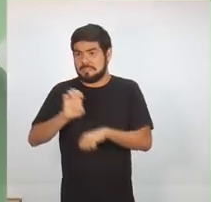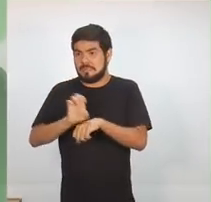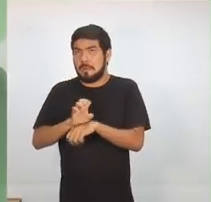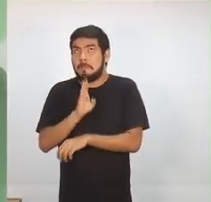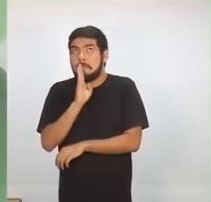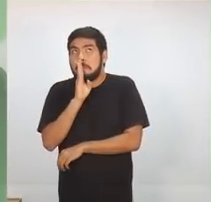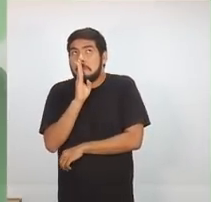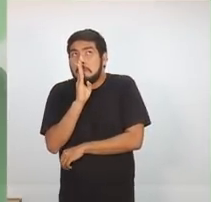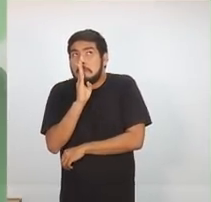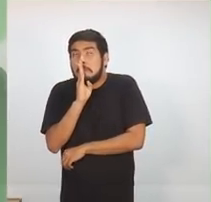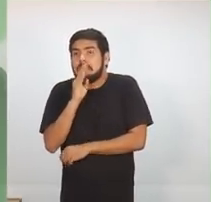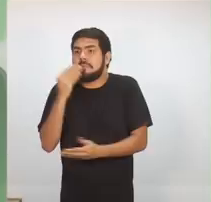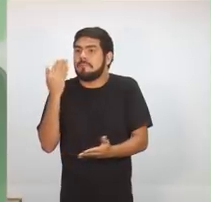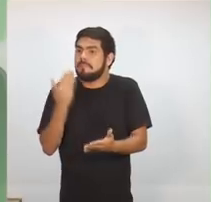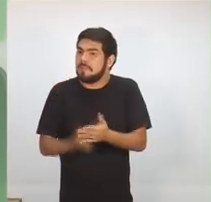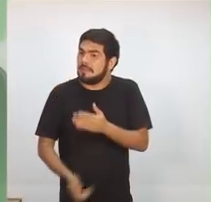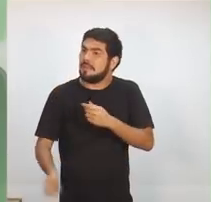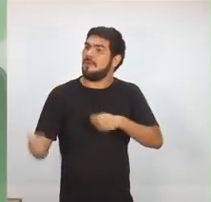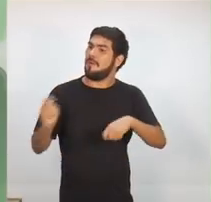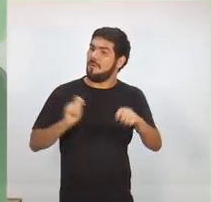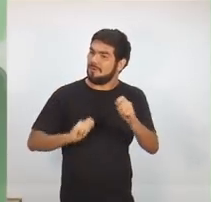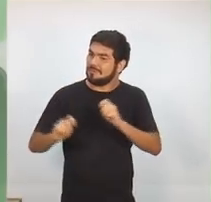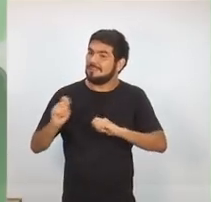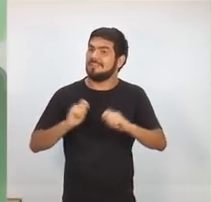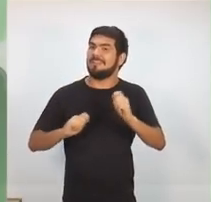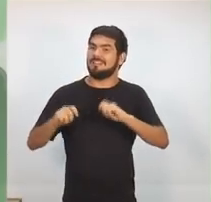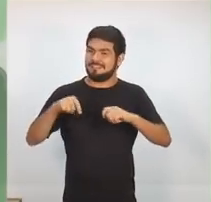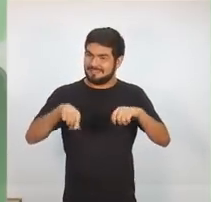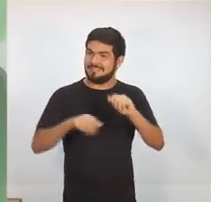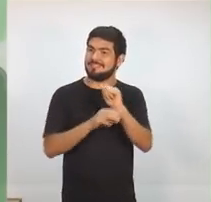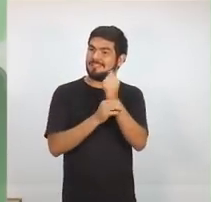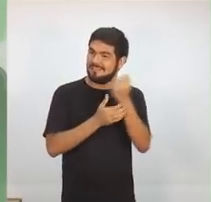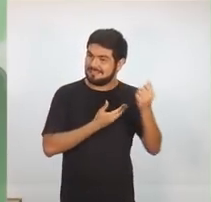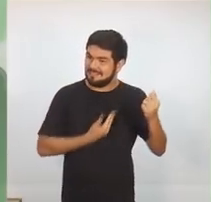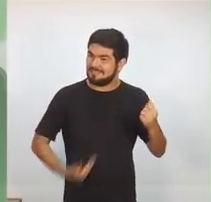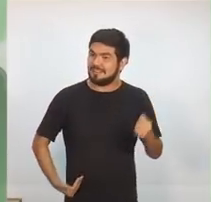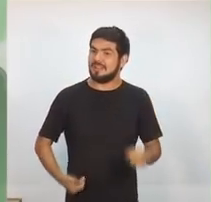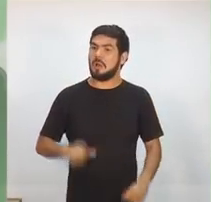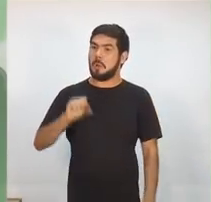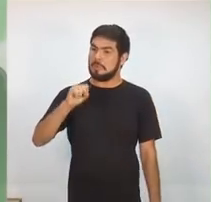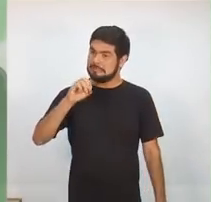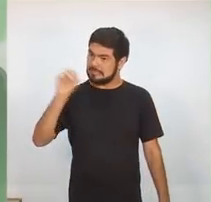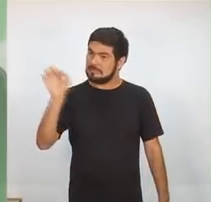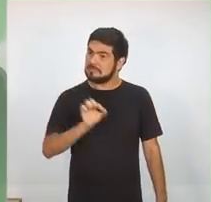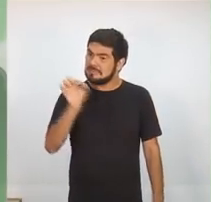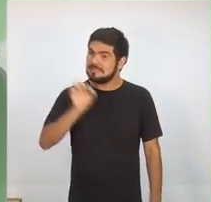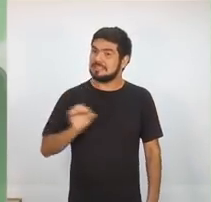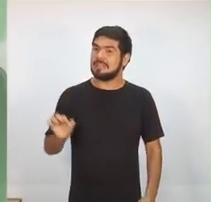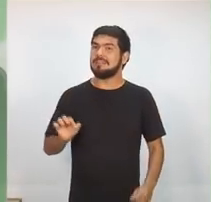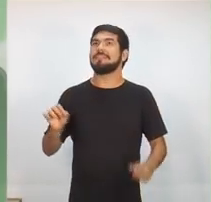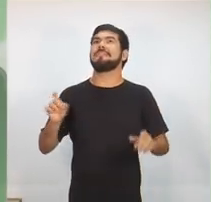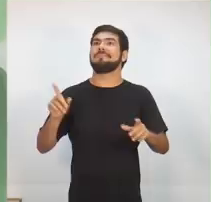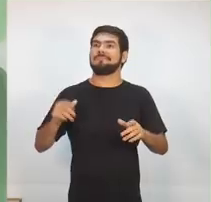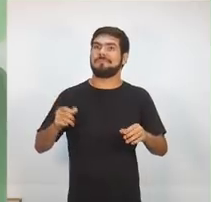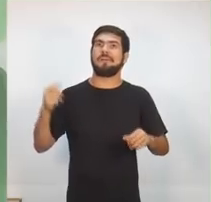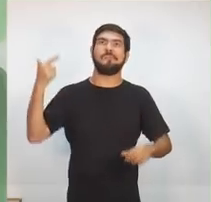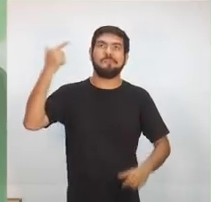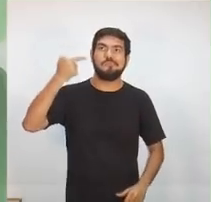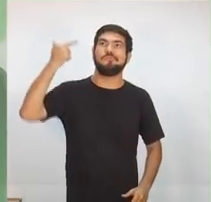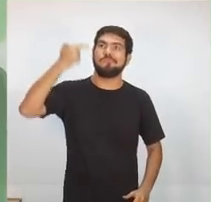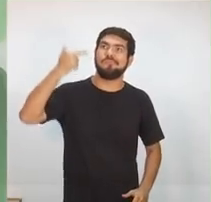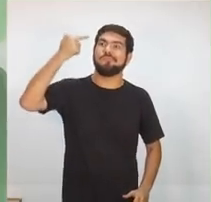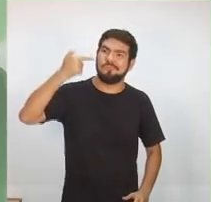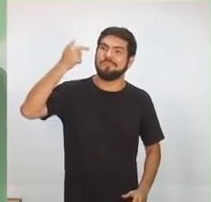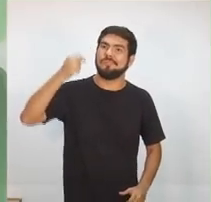perdido o controle da segurança pública. 80% dos homicídios na capital tem relação com o tráfico de drogas. Por isso,